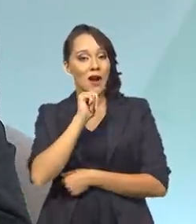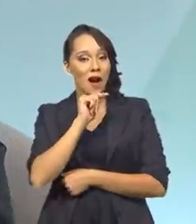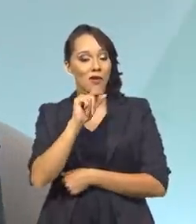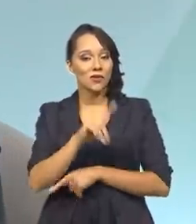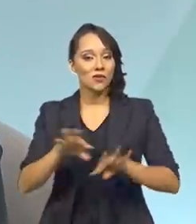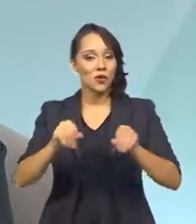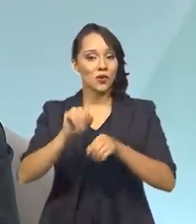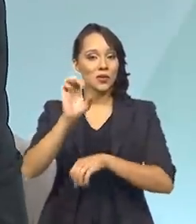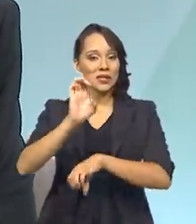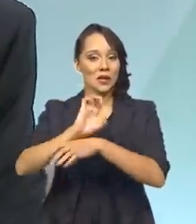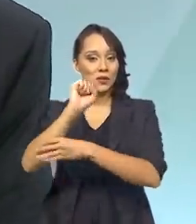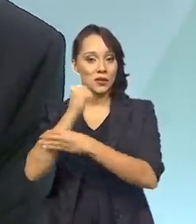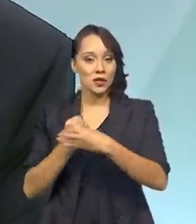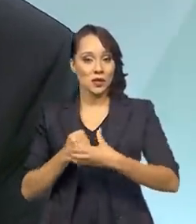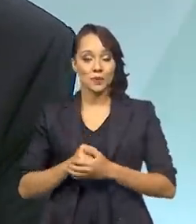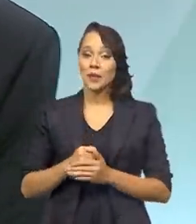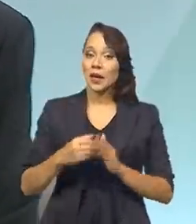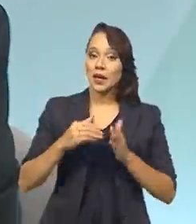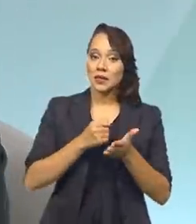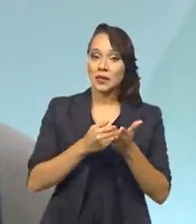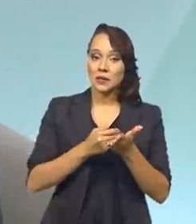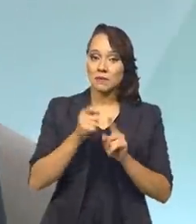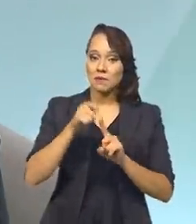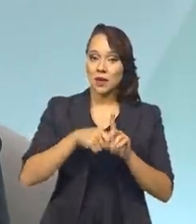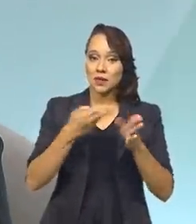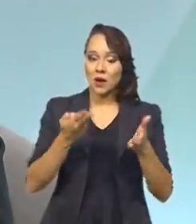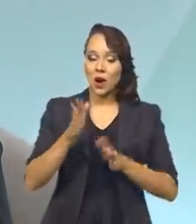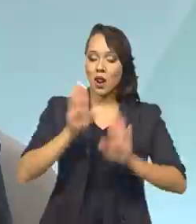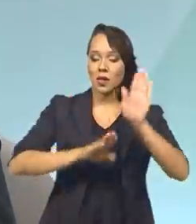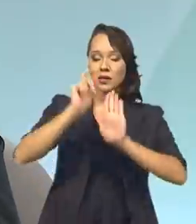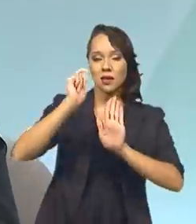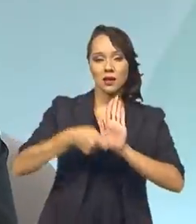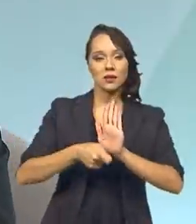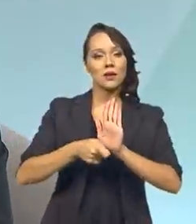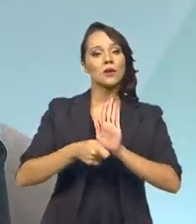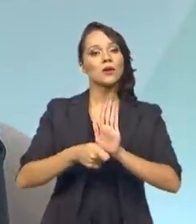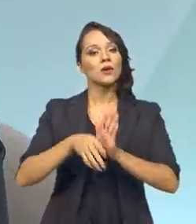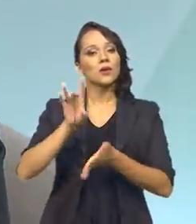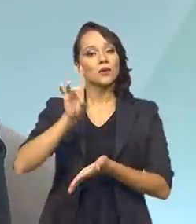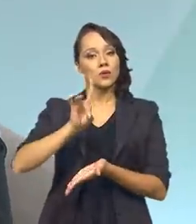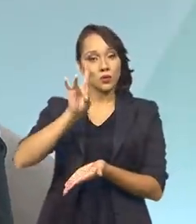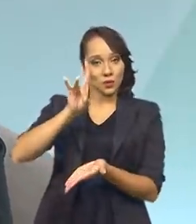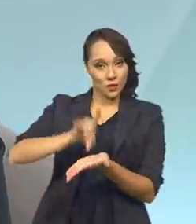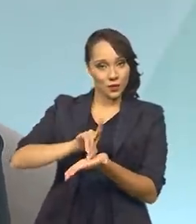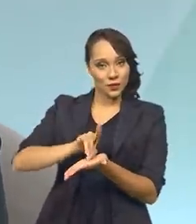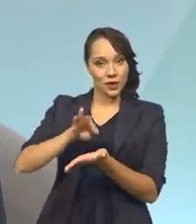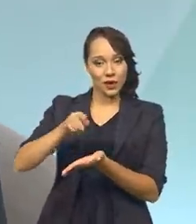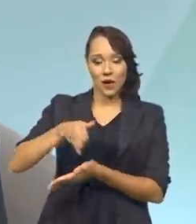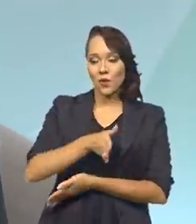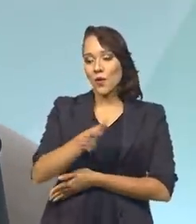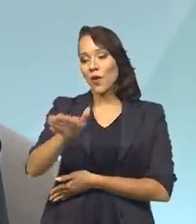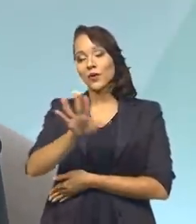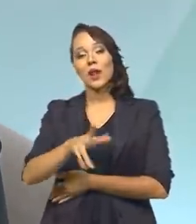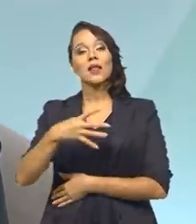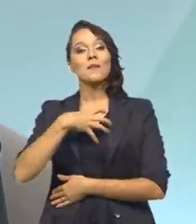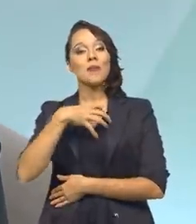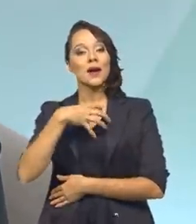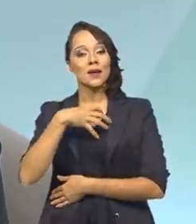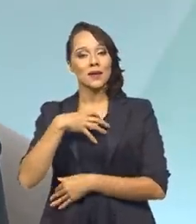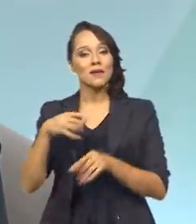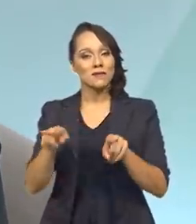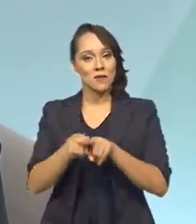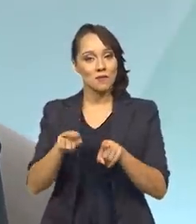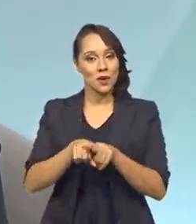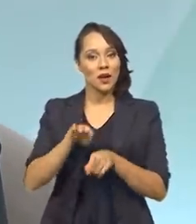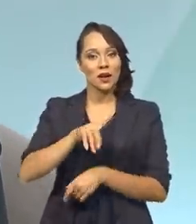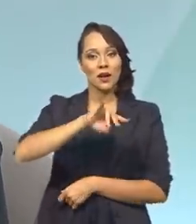Esse mês ainda, nós estaremos dando a ordem da licitação da obra física. Tem o canal do Sertão Baiano, que sai